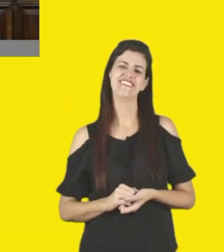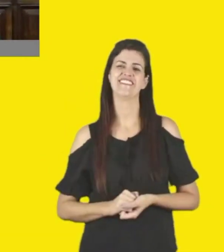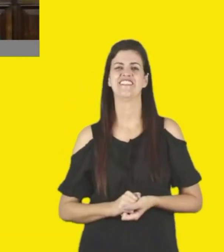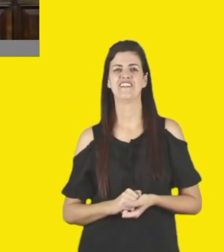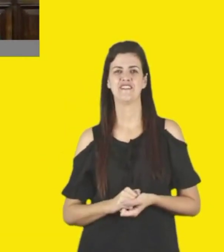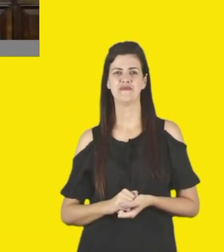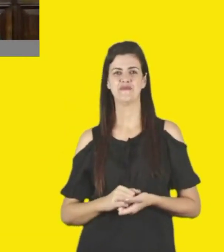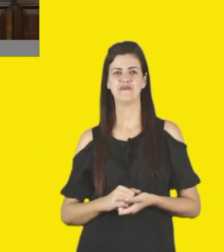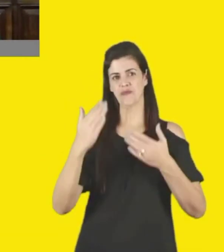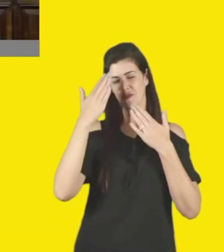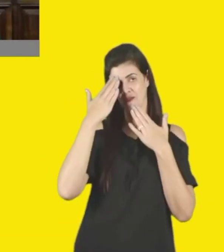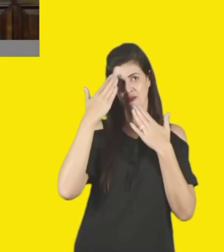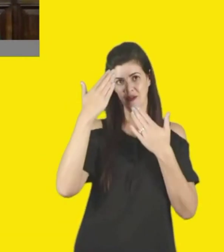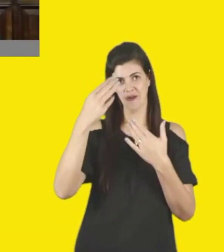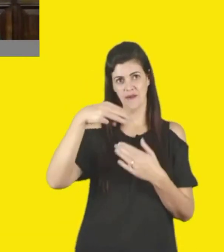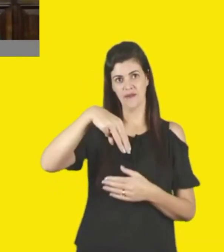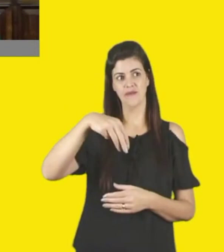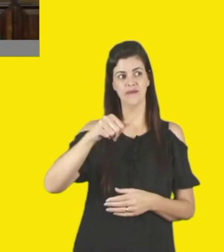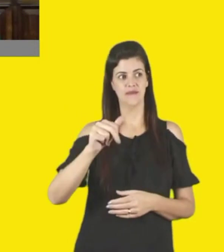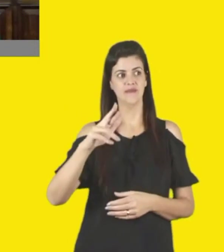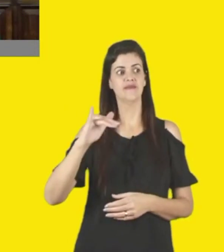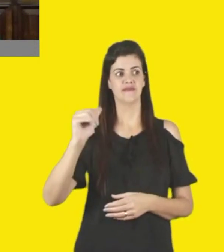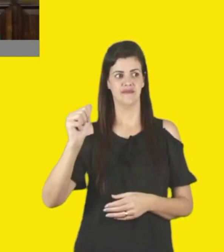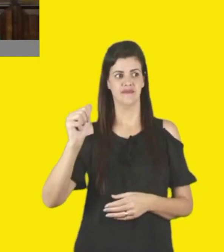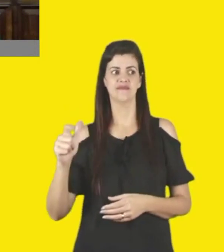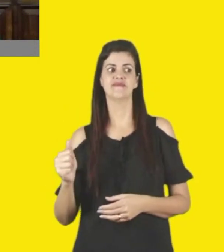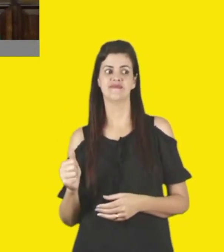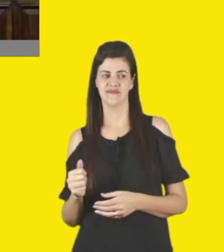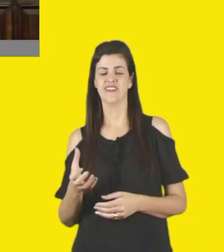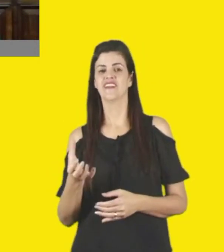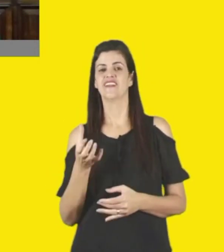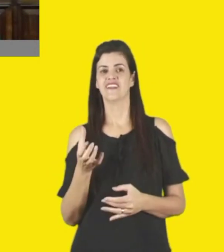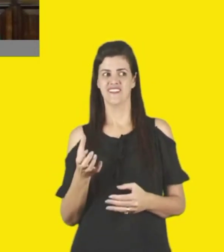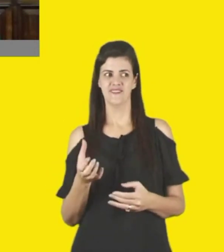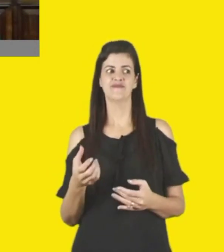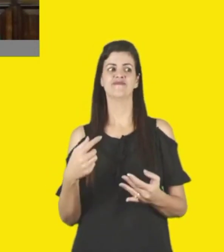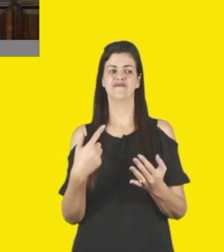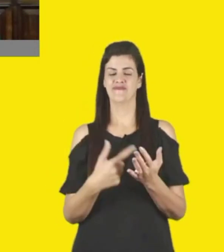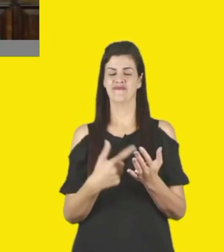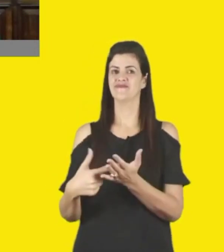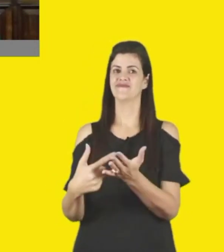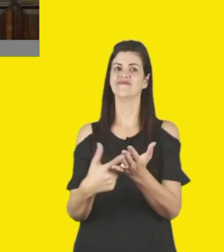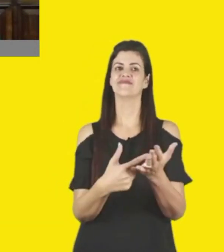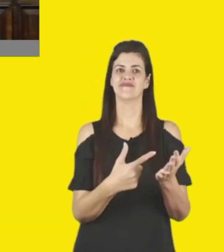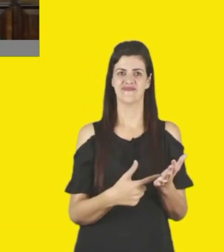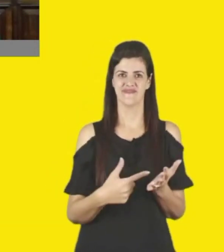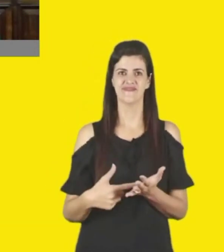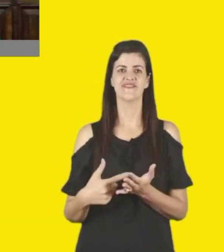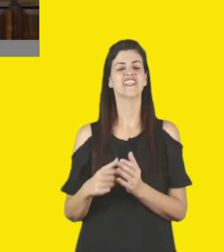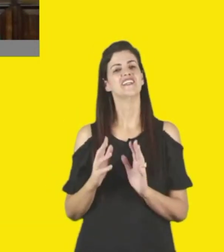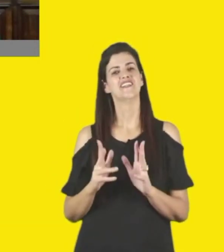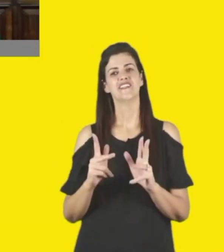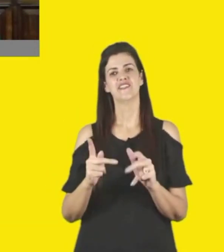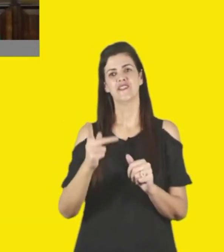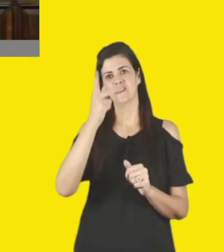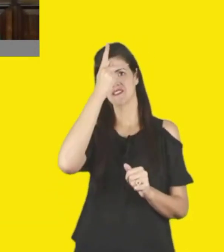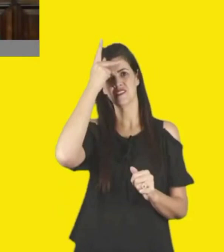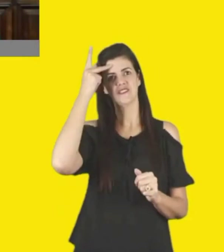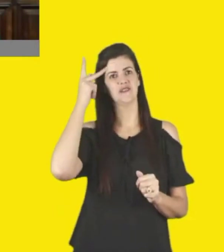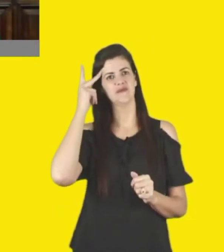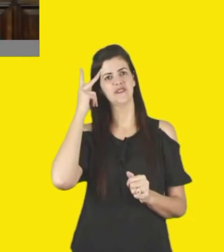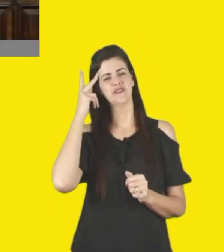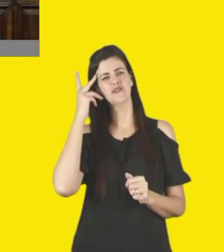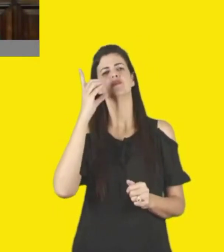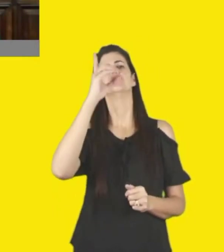antes de encerrarmos o lançamento, gostaria de registrar a presença, para além das cidades que já foram citadas aqui, dos gestores